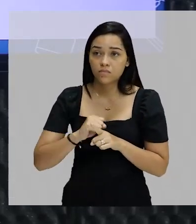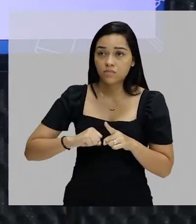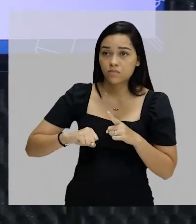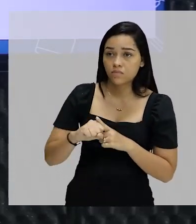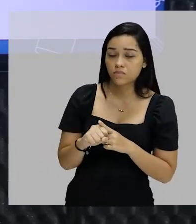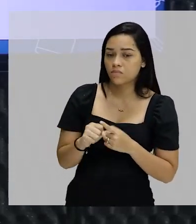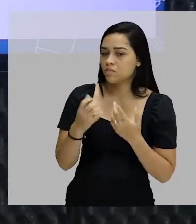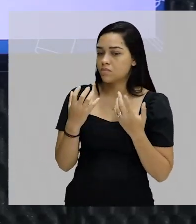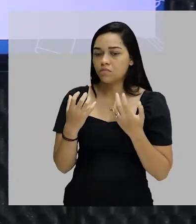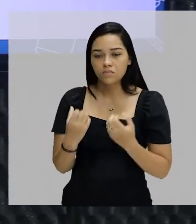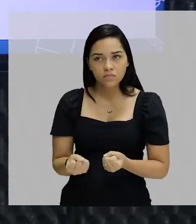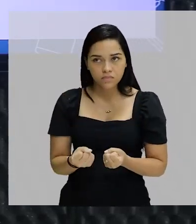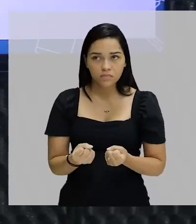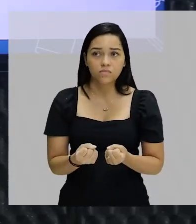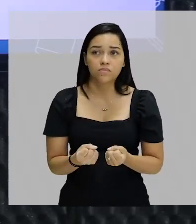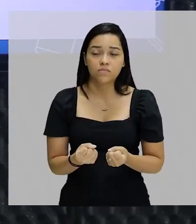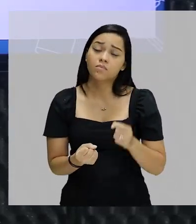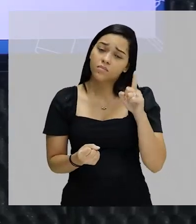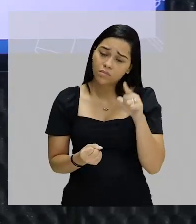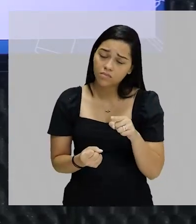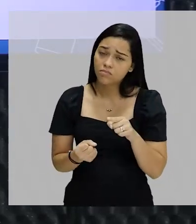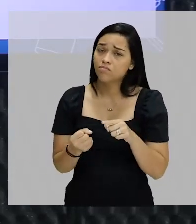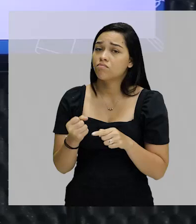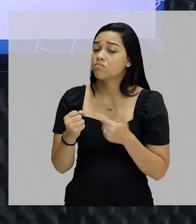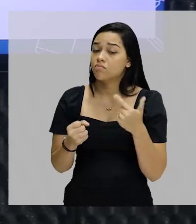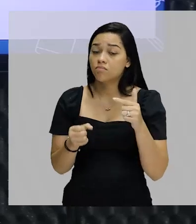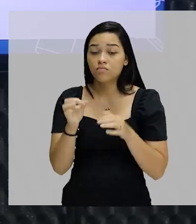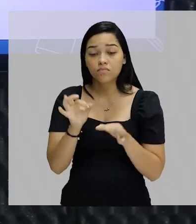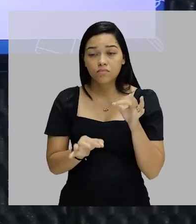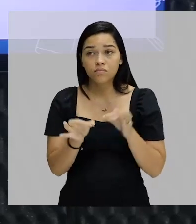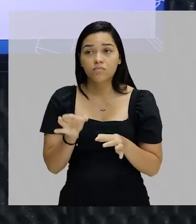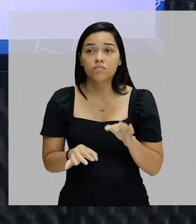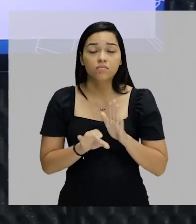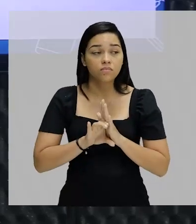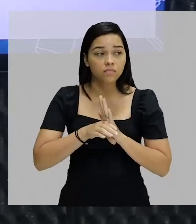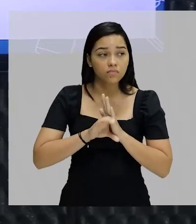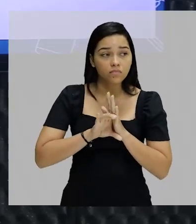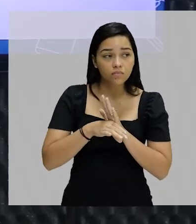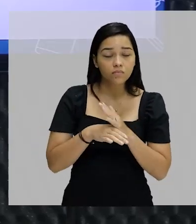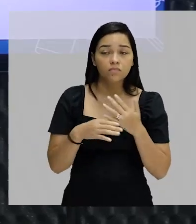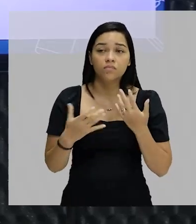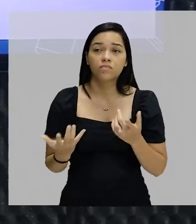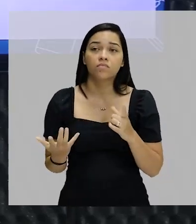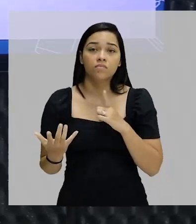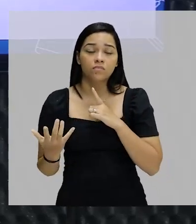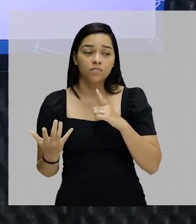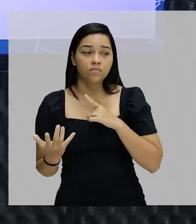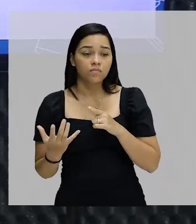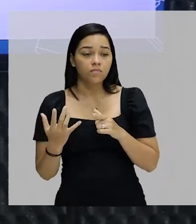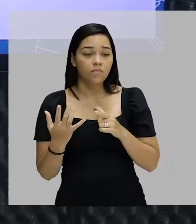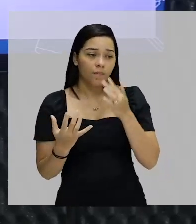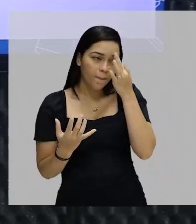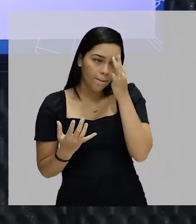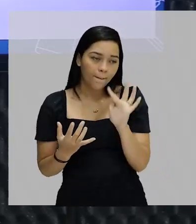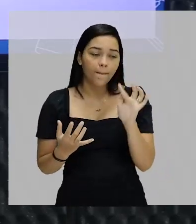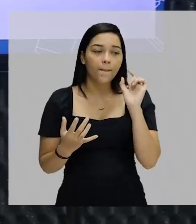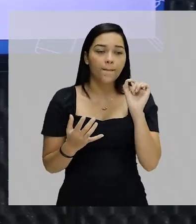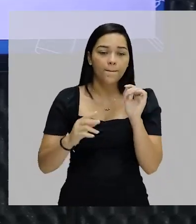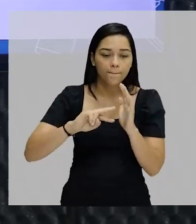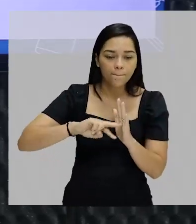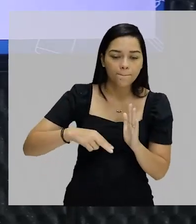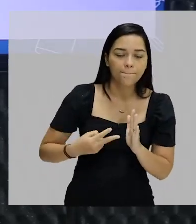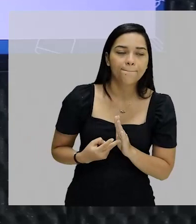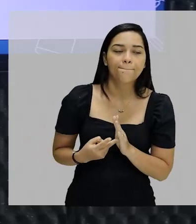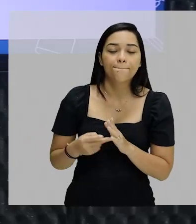inaceitável e completamente injusta. É um conceito possível ali da filosofia sobre o que é pobreza.